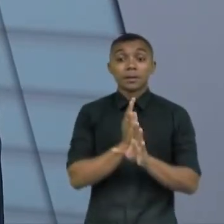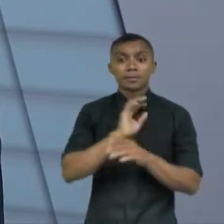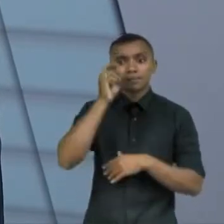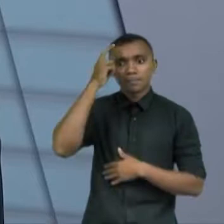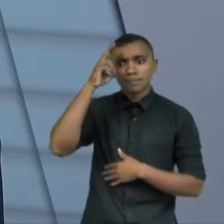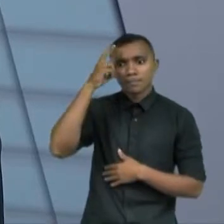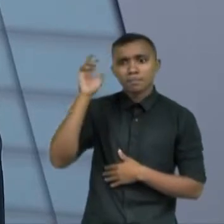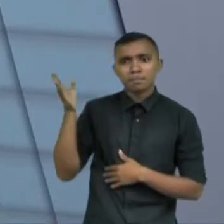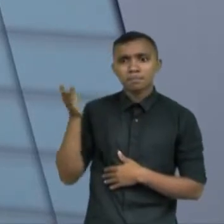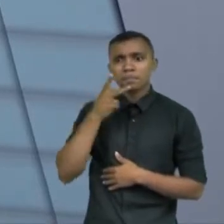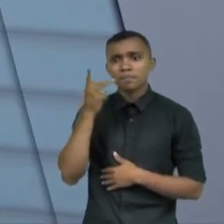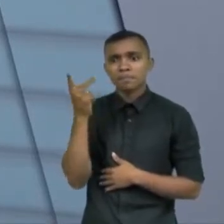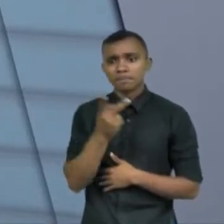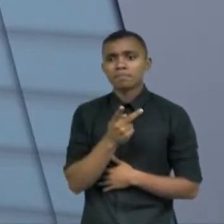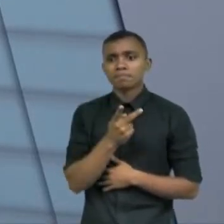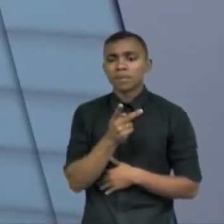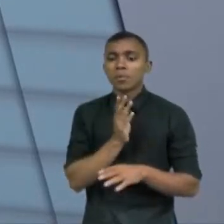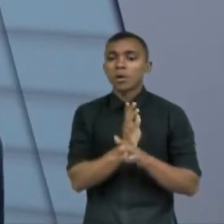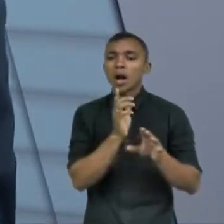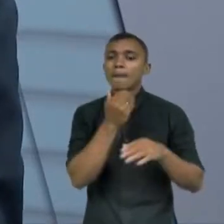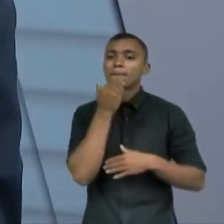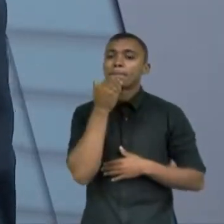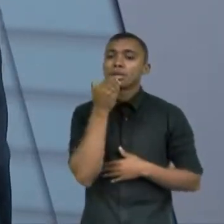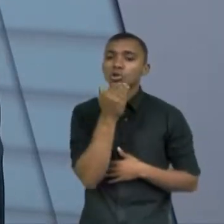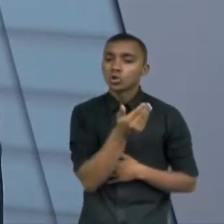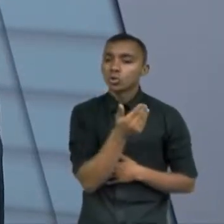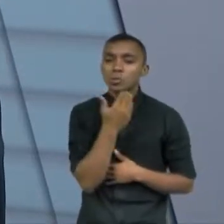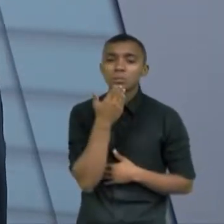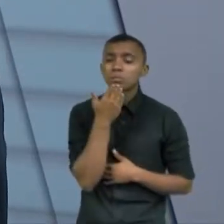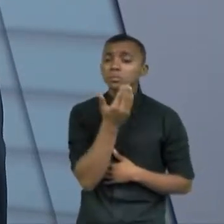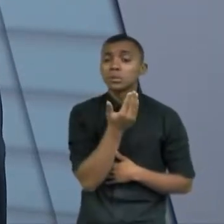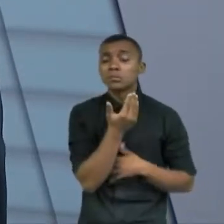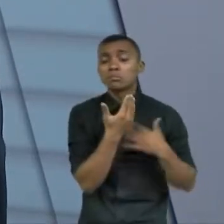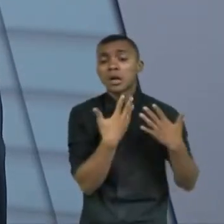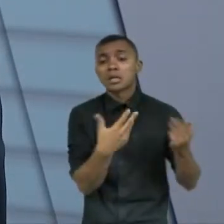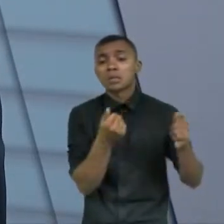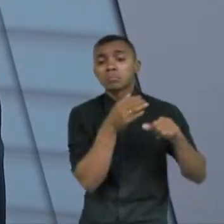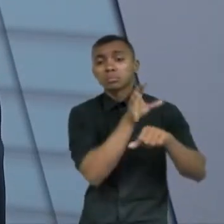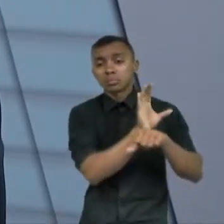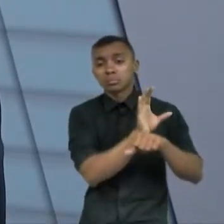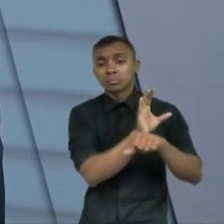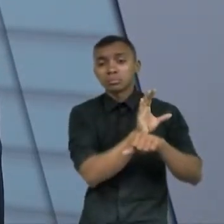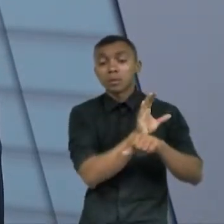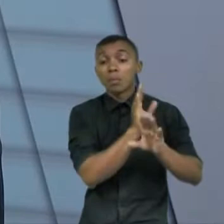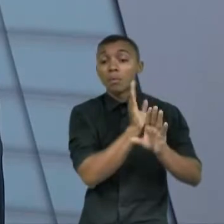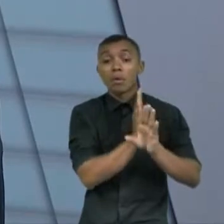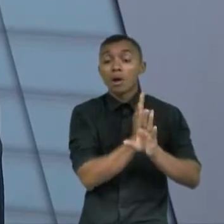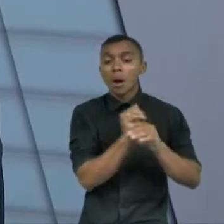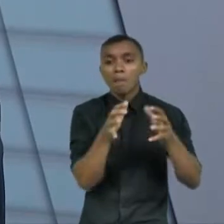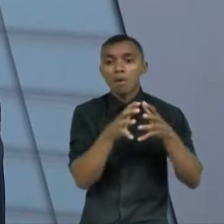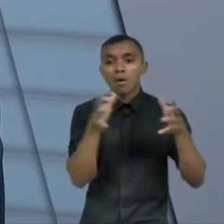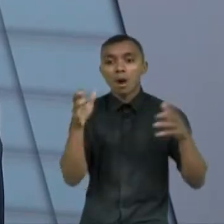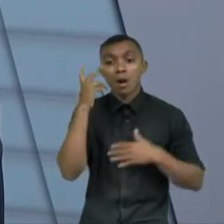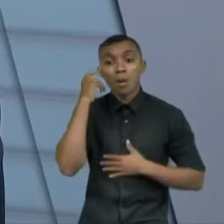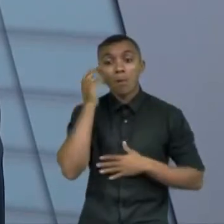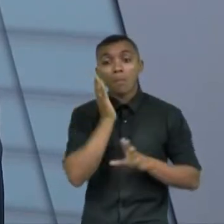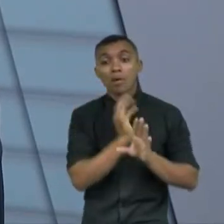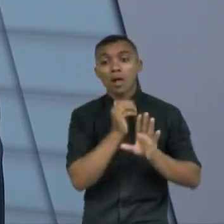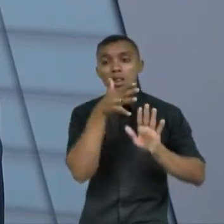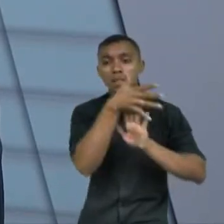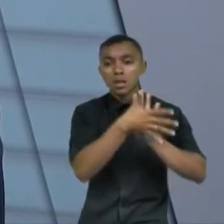ele o intimou a publicar o livro por quê? porque ele diz aqui que é comum que as teses